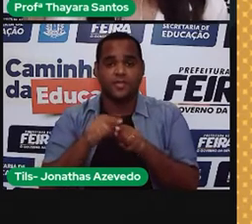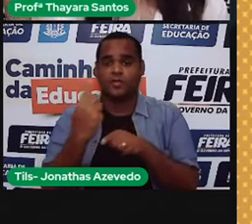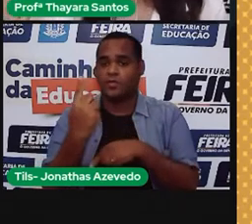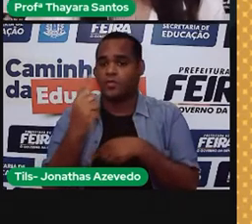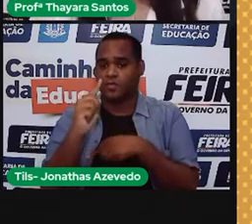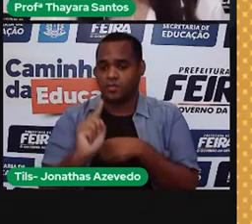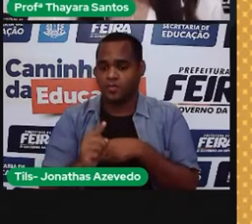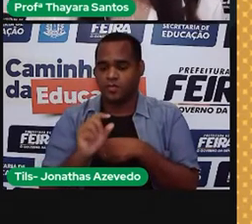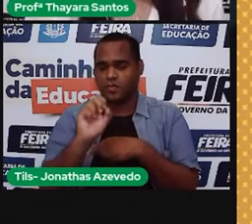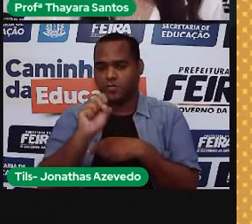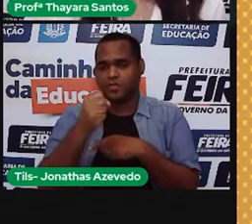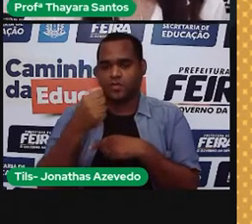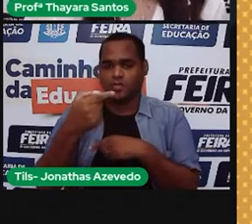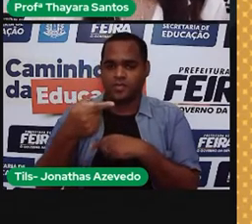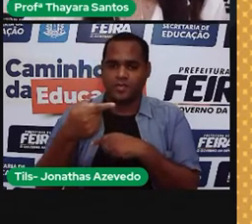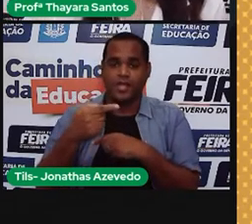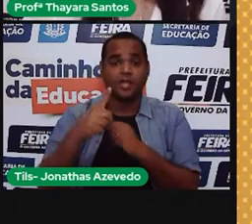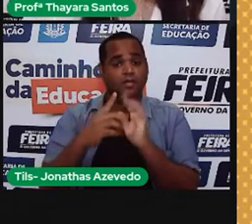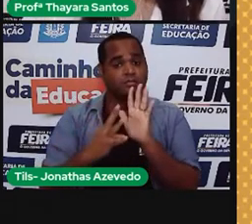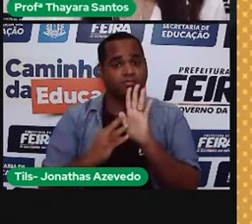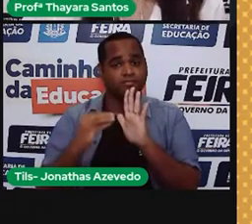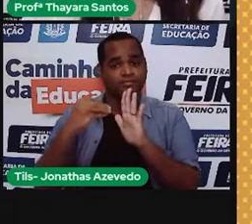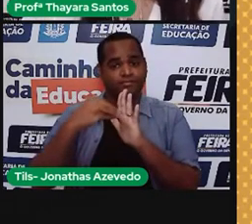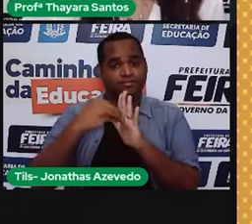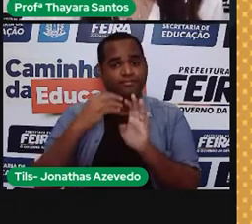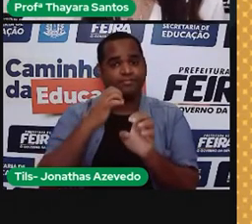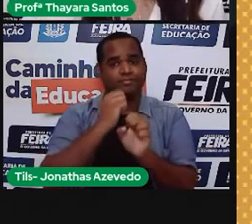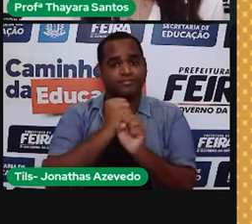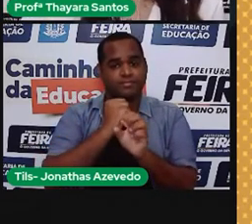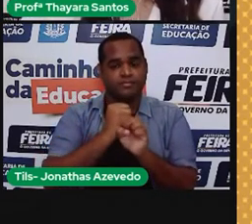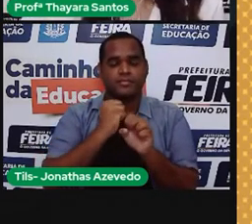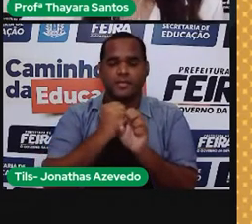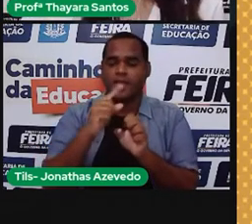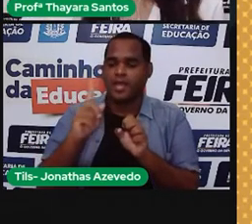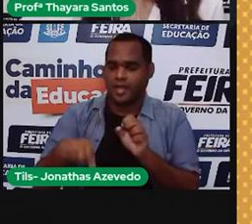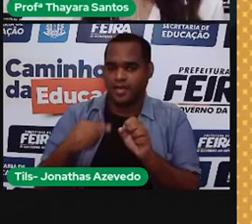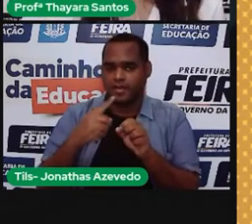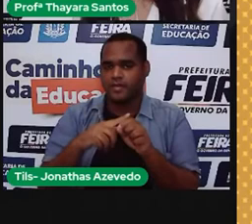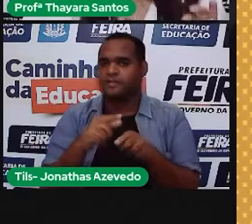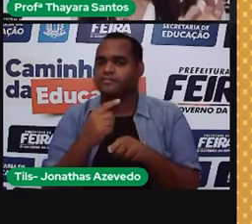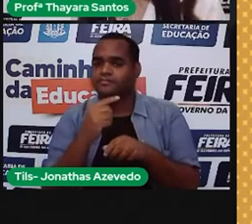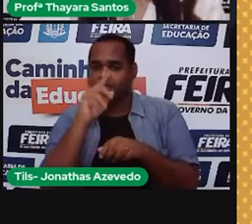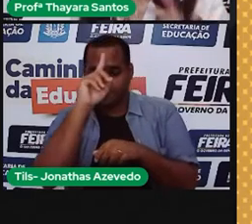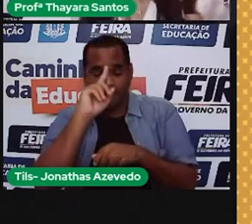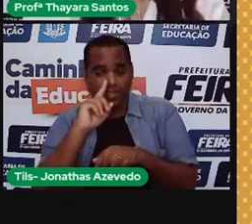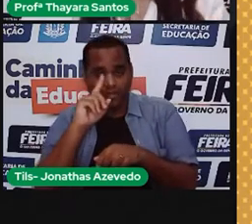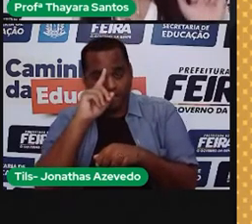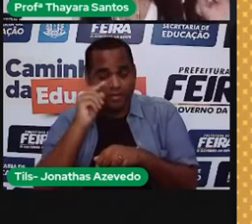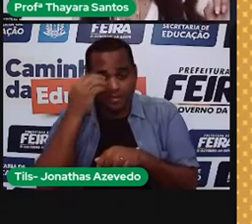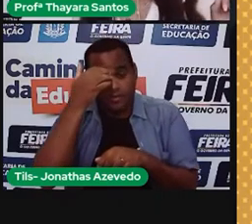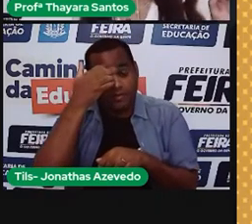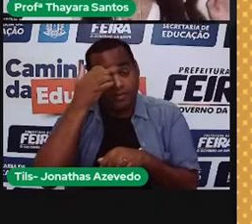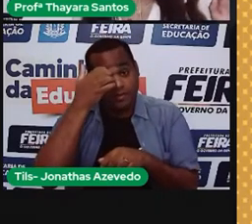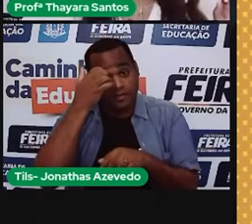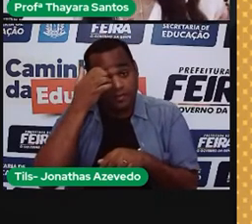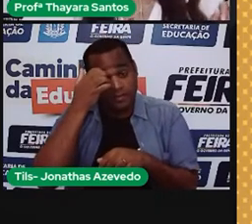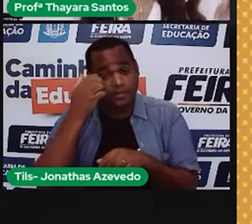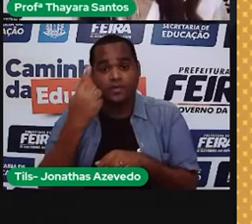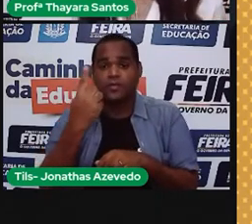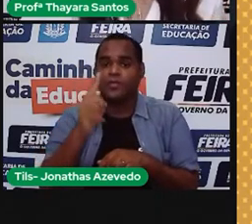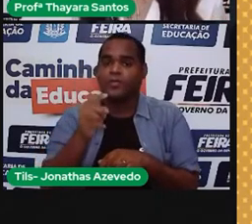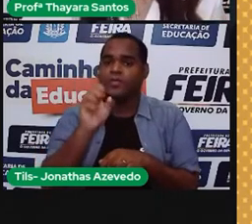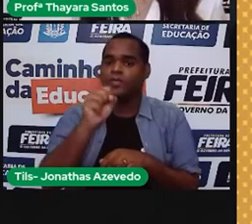,87, que é o adicional para aquela bandeira tarifária, né? Então, consumiu 100 kilowatts, vem esse 1